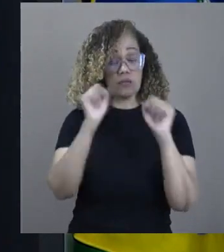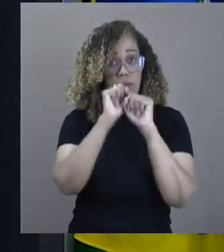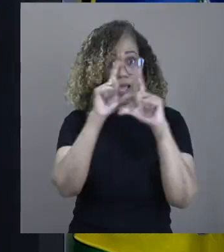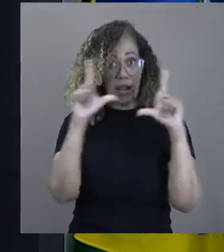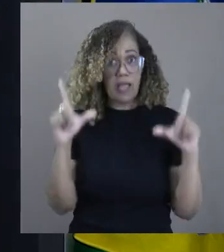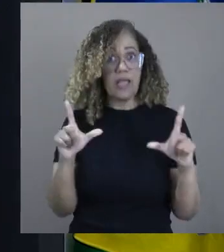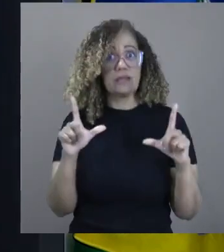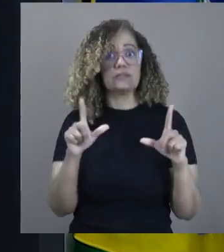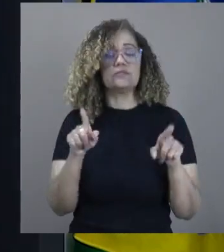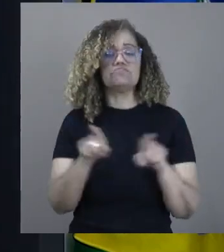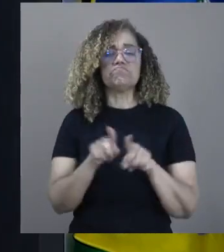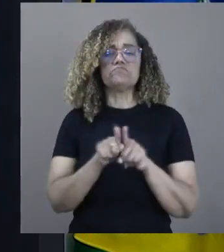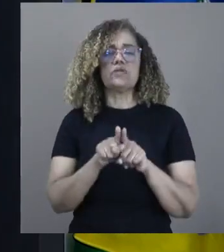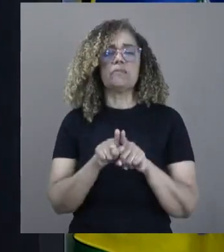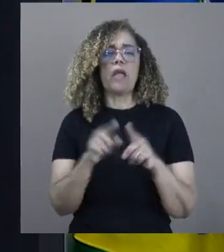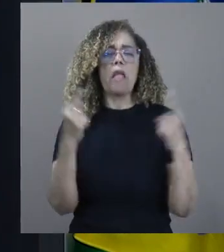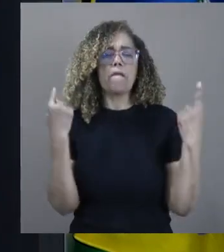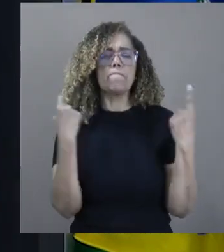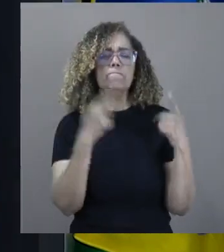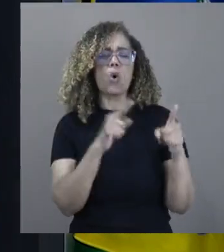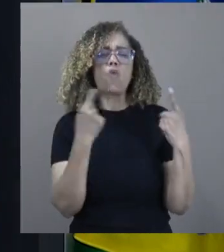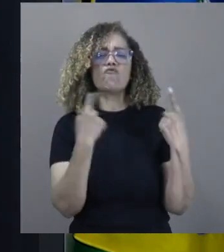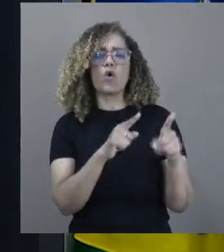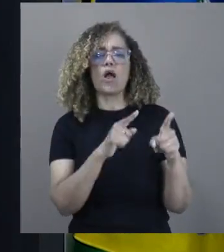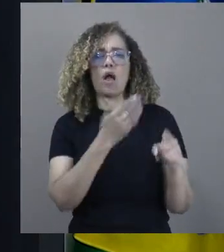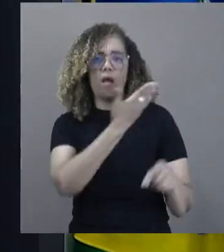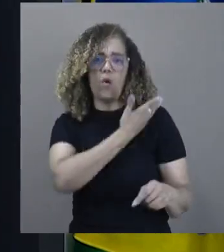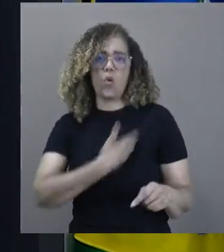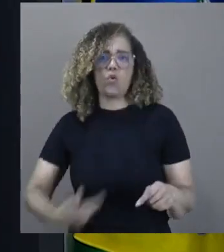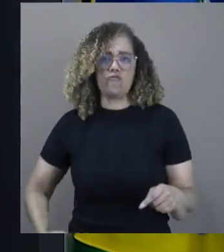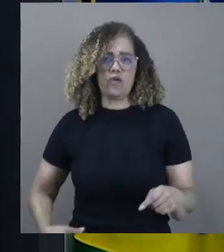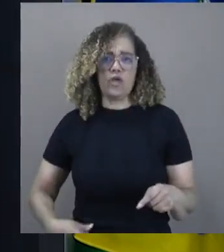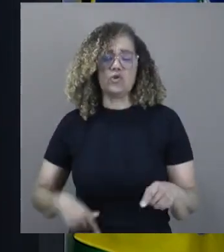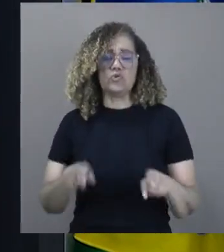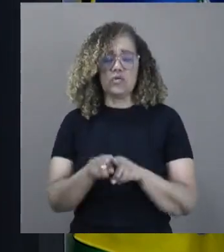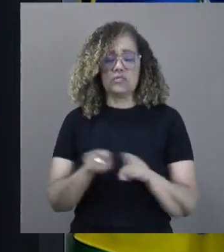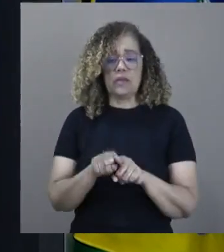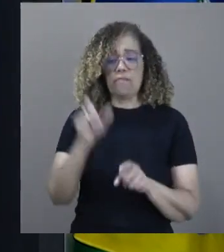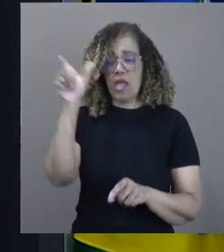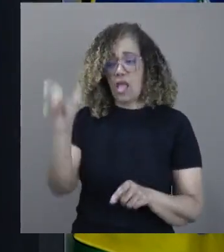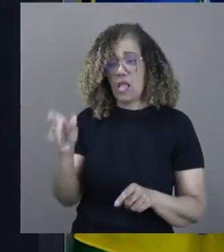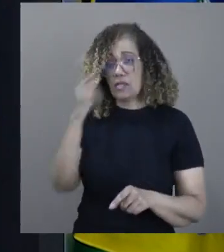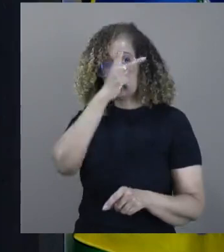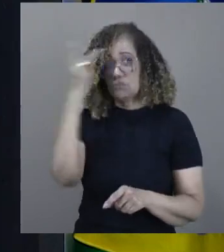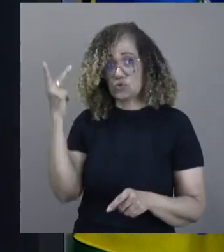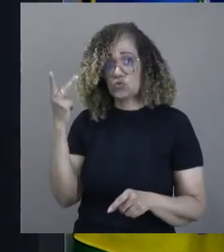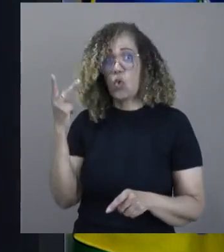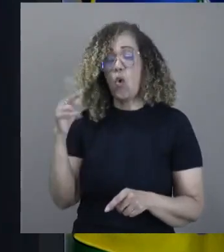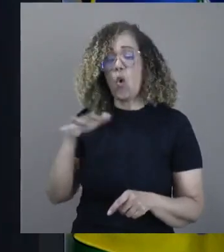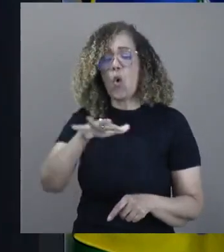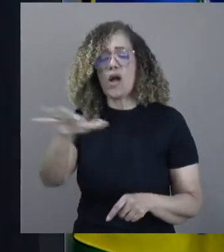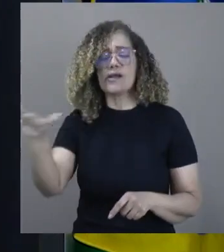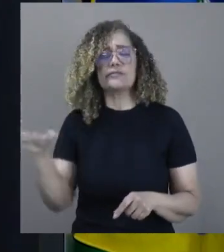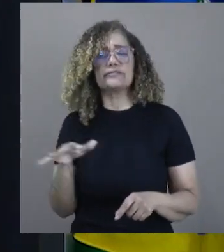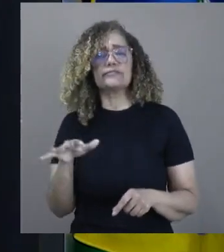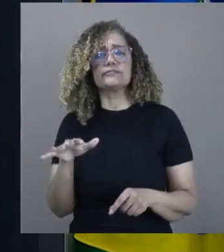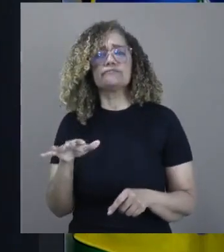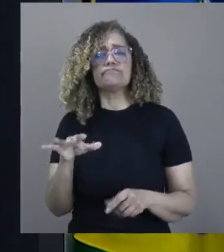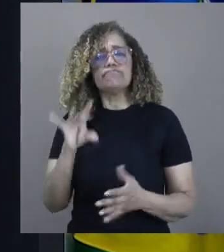tempo, uma provocação ao governo e aos agentes envolvidos para que, definitivamente,